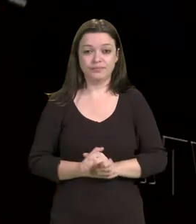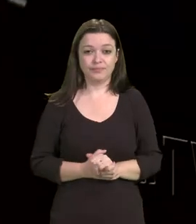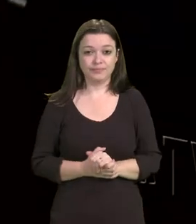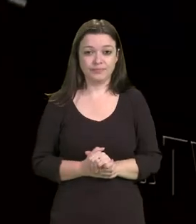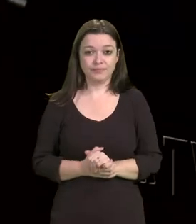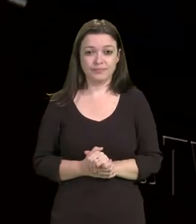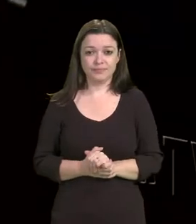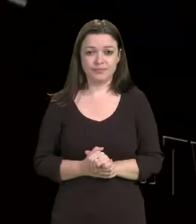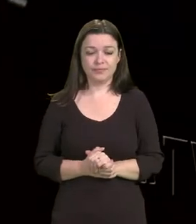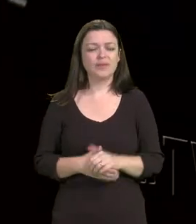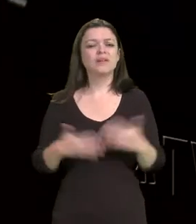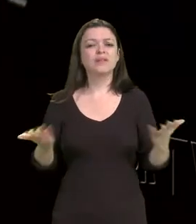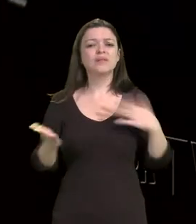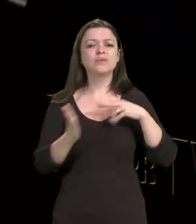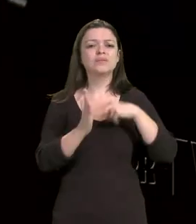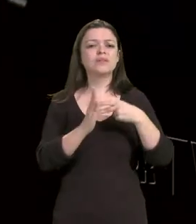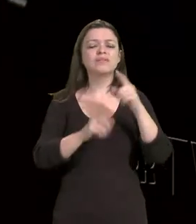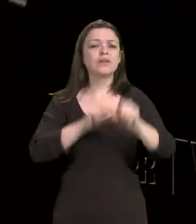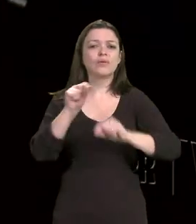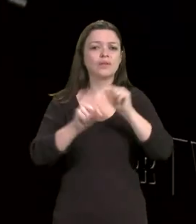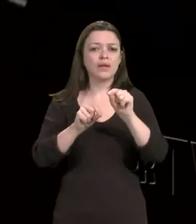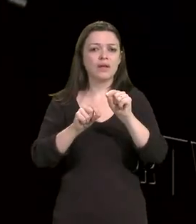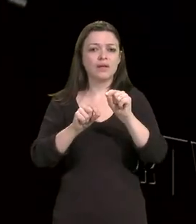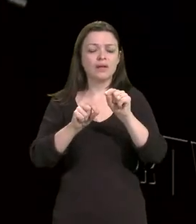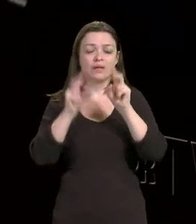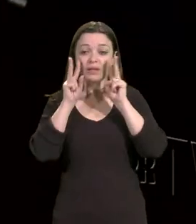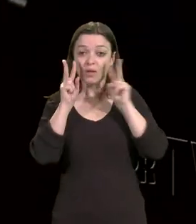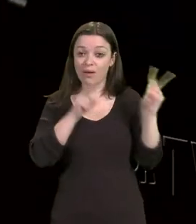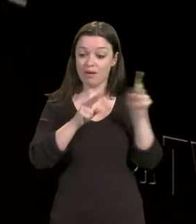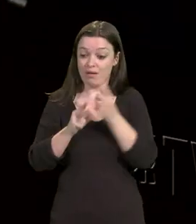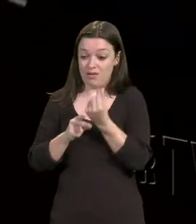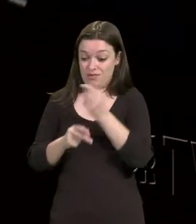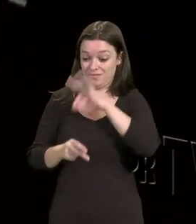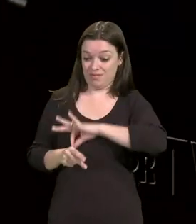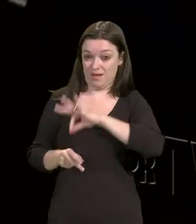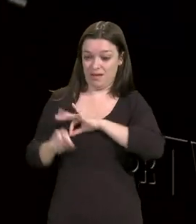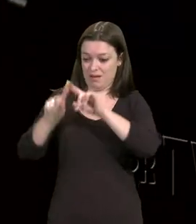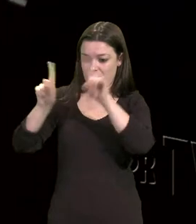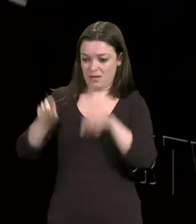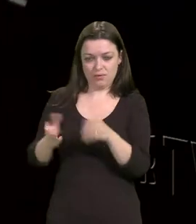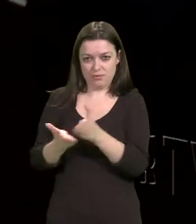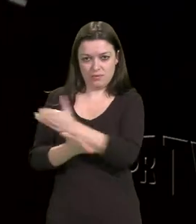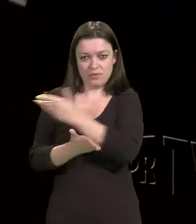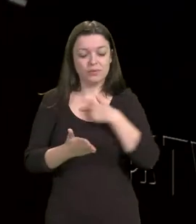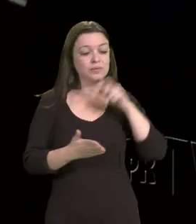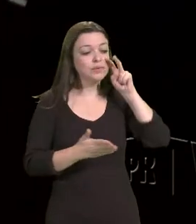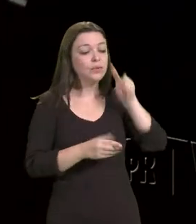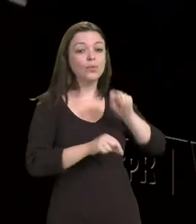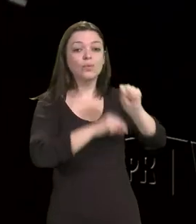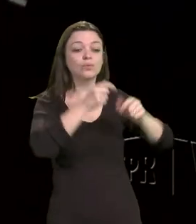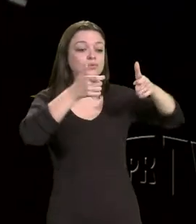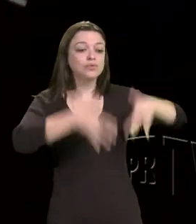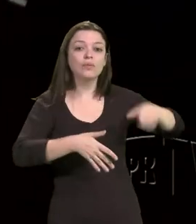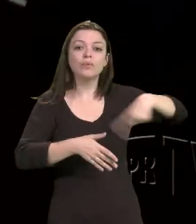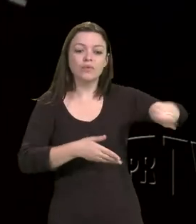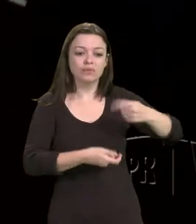Então o que significa? Que nós temos que olhar, porque sobra aquilo que faz a universidade se mantendo viva.